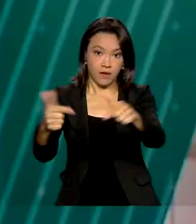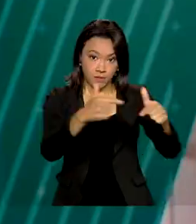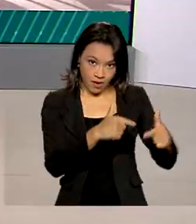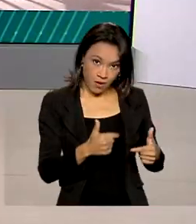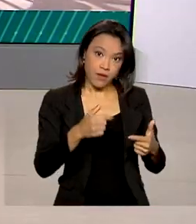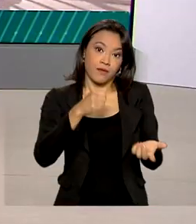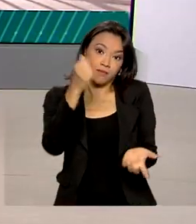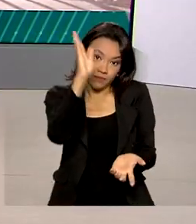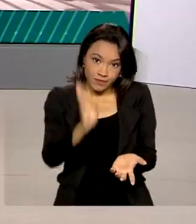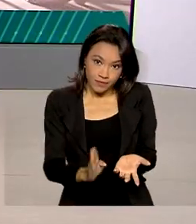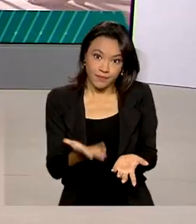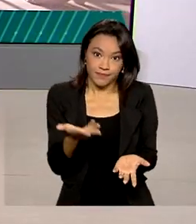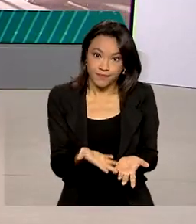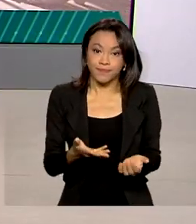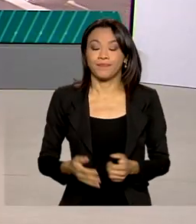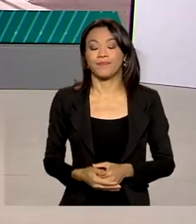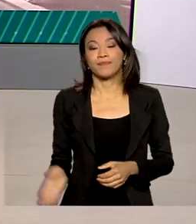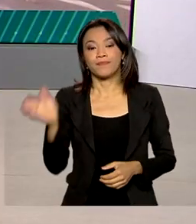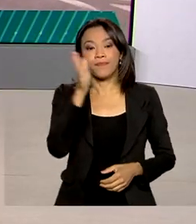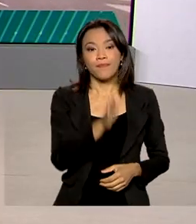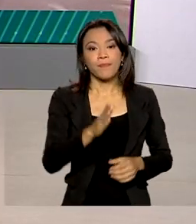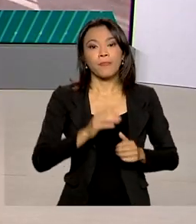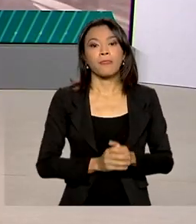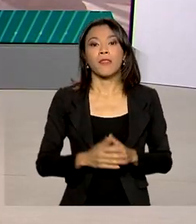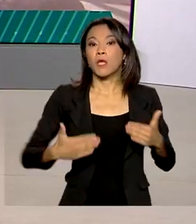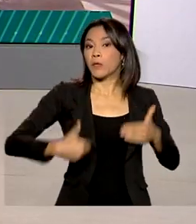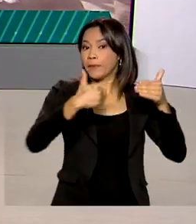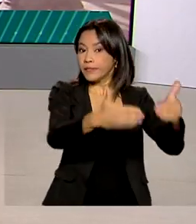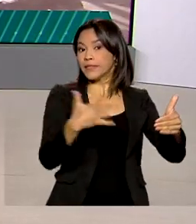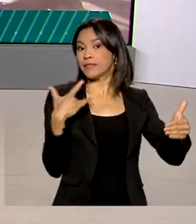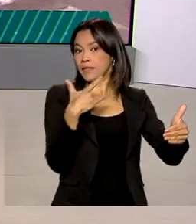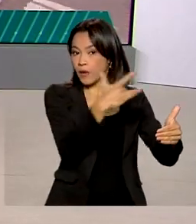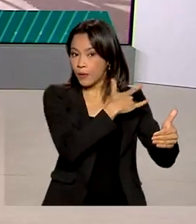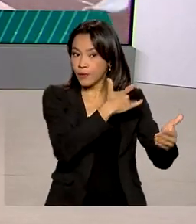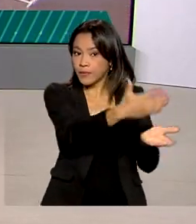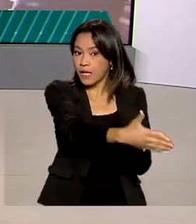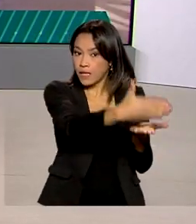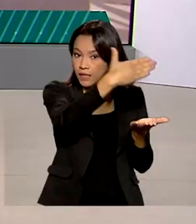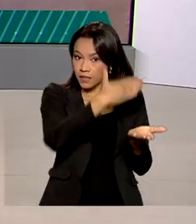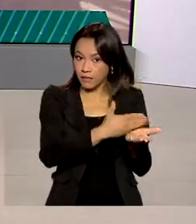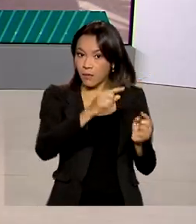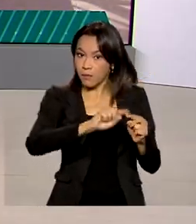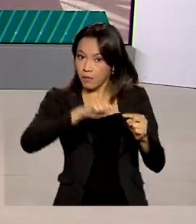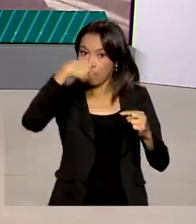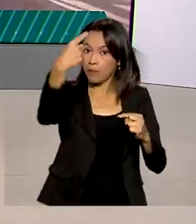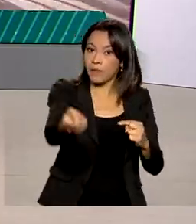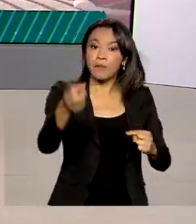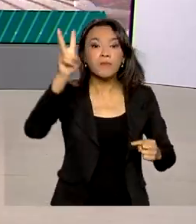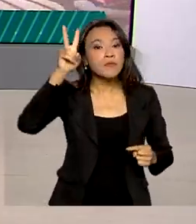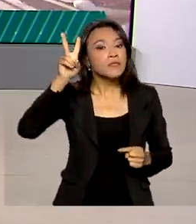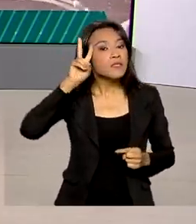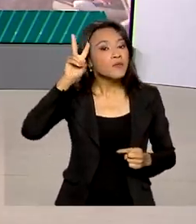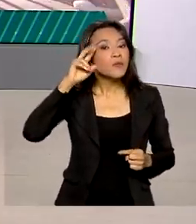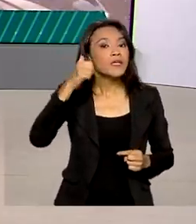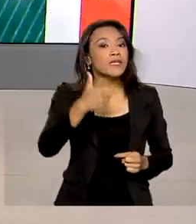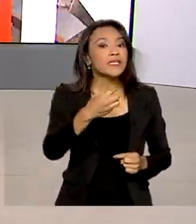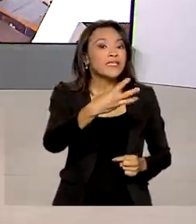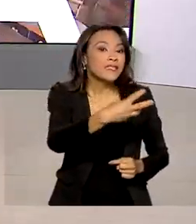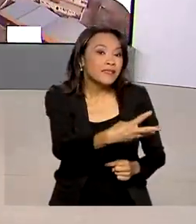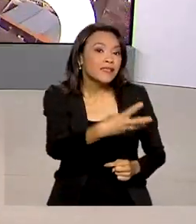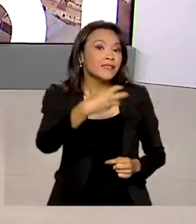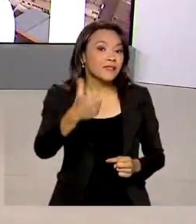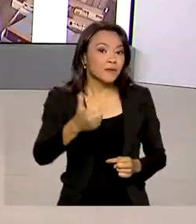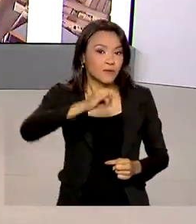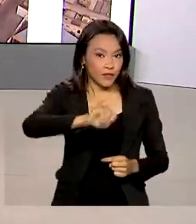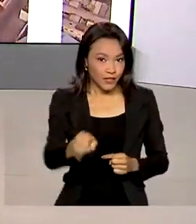Brasil. O Ministério da Saúde antecipou para a próxima segunda-feira, 31 de janeiro, a chegada